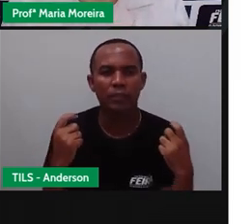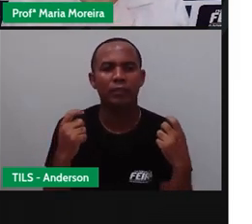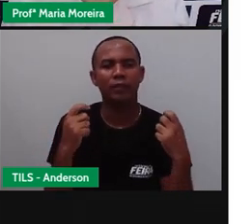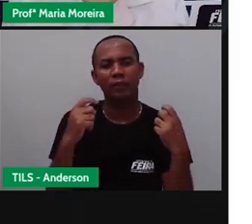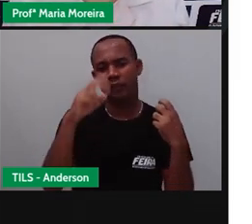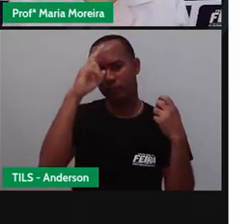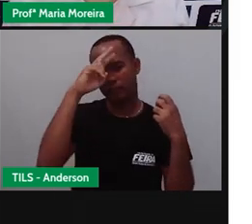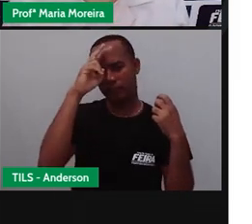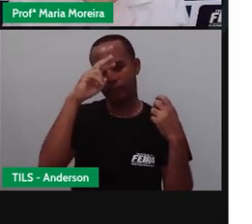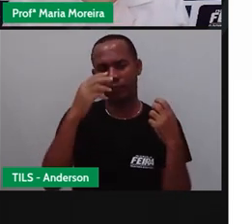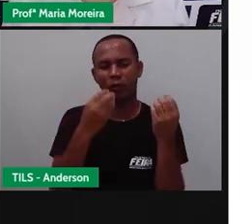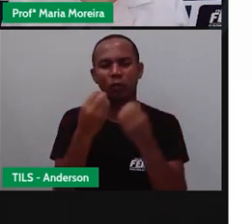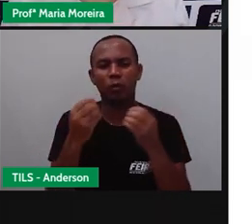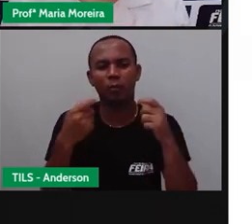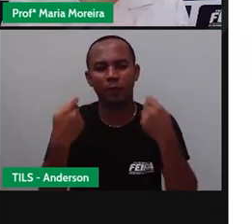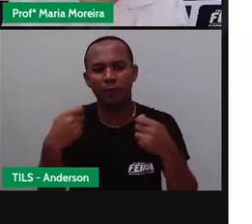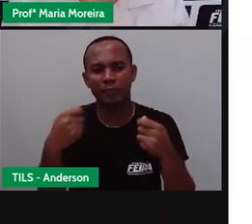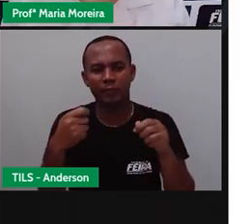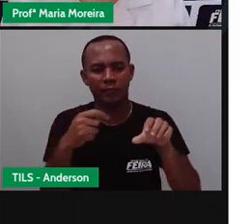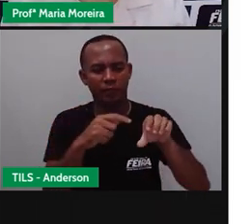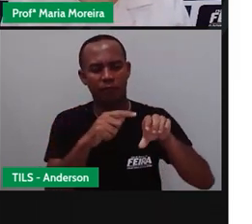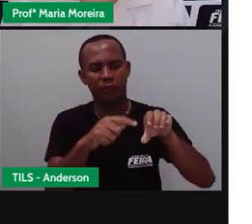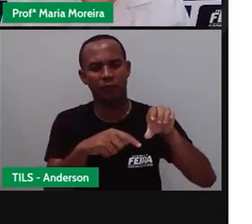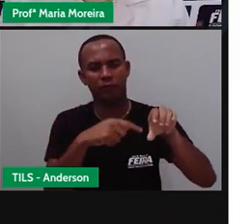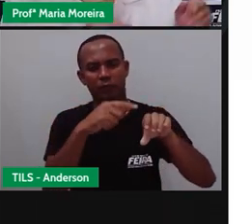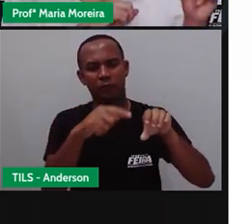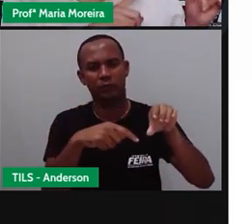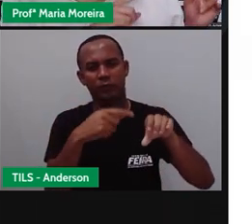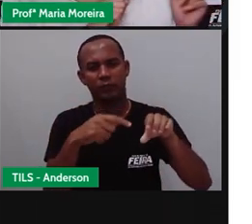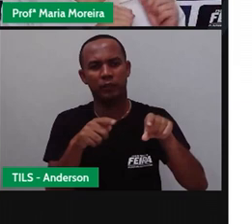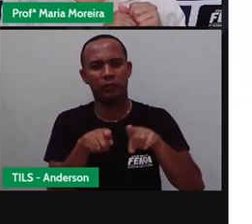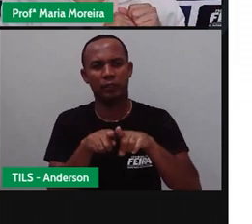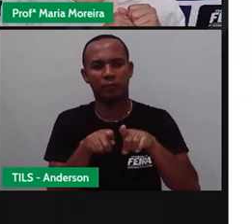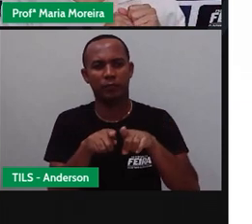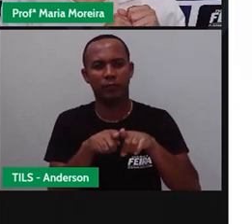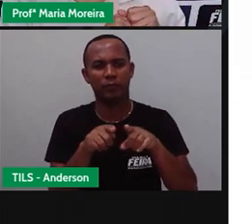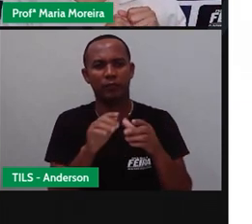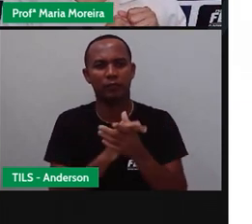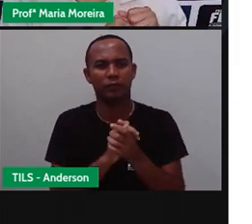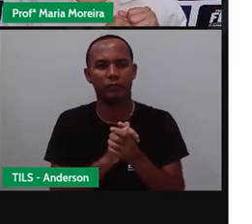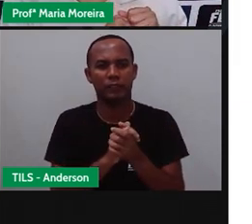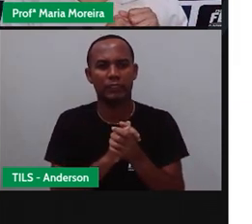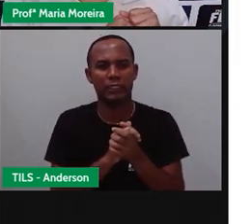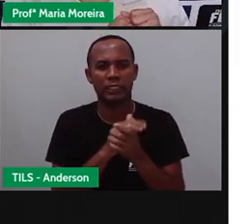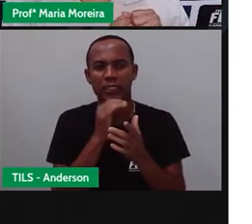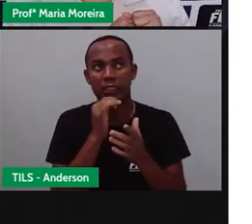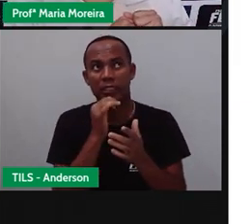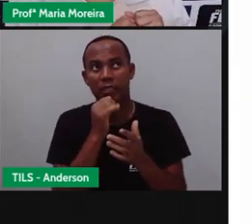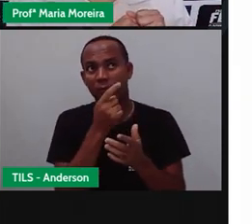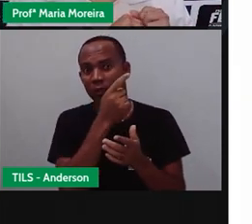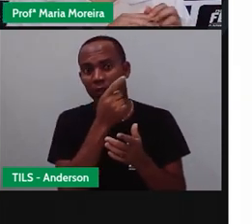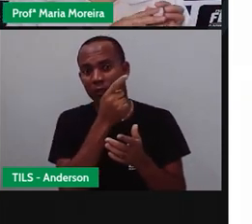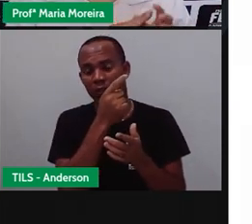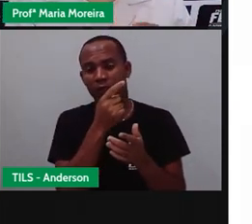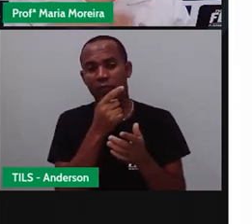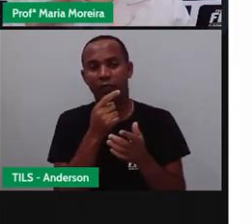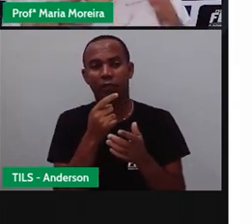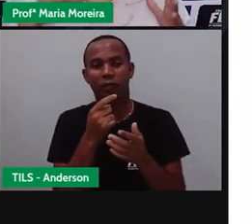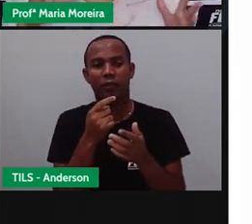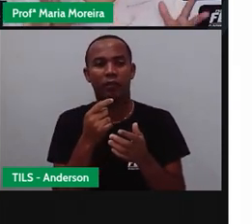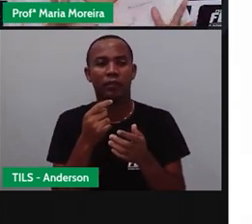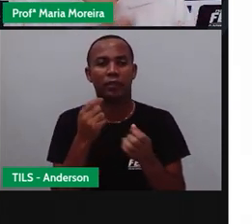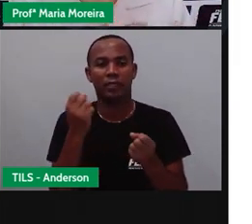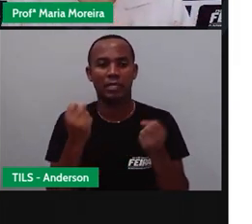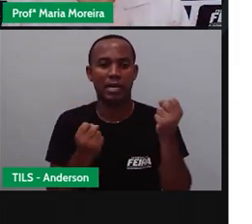internet. Nesse momento, estamos aqui na gravação e está passando um carro de som. Né? Esquecendo. Eles não